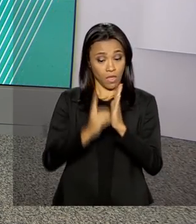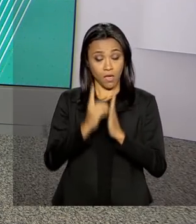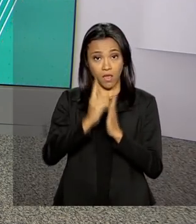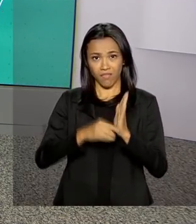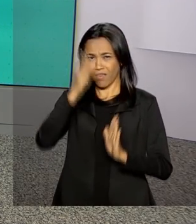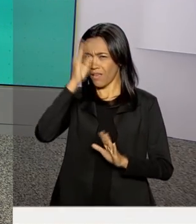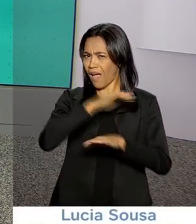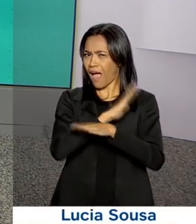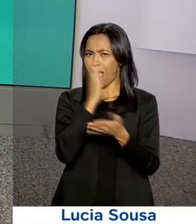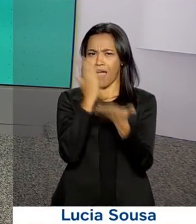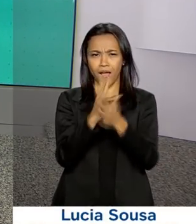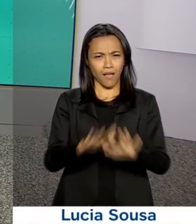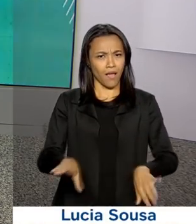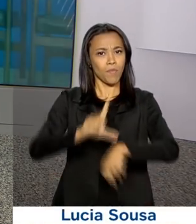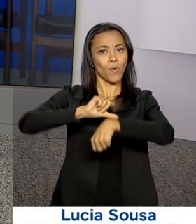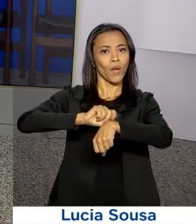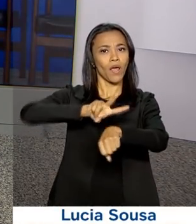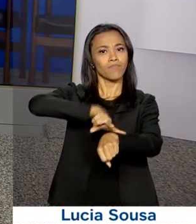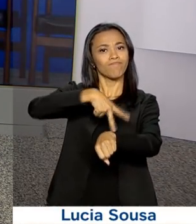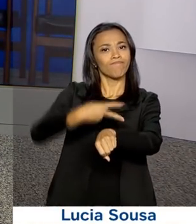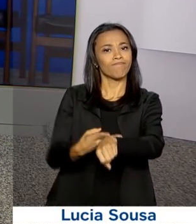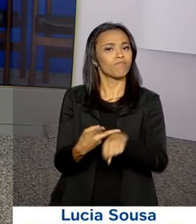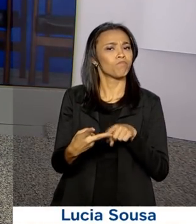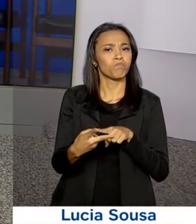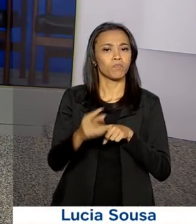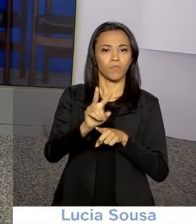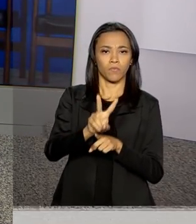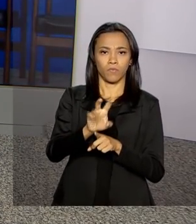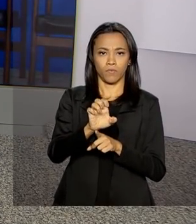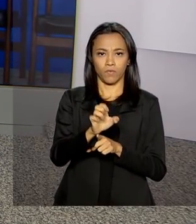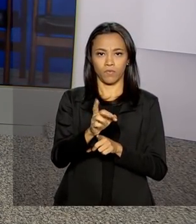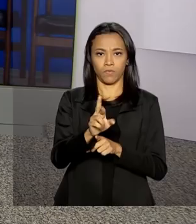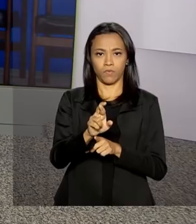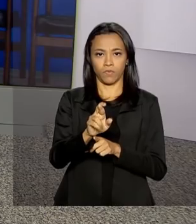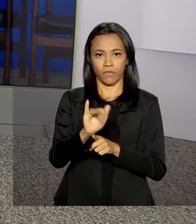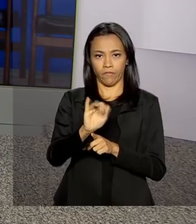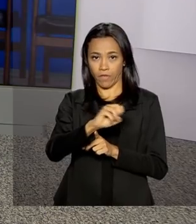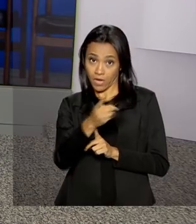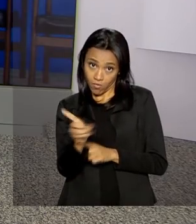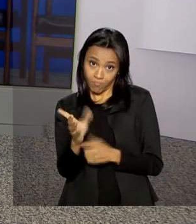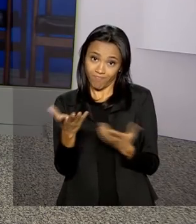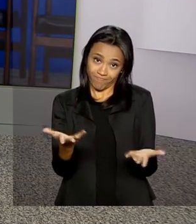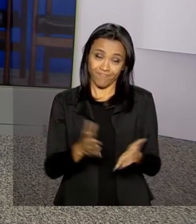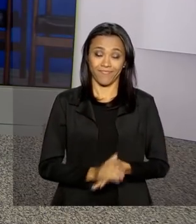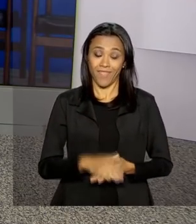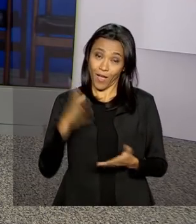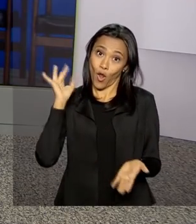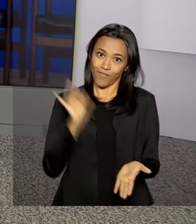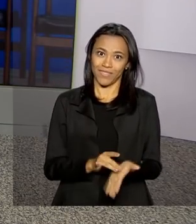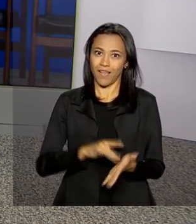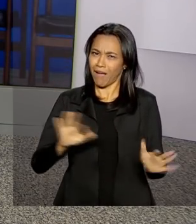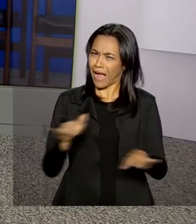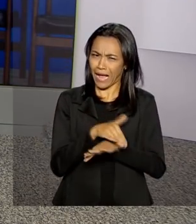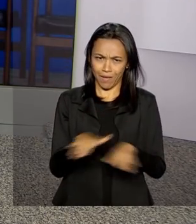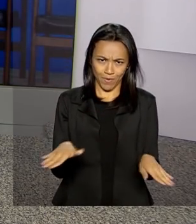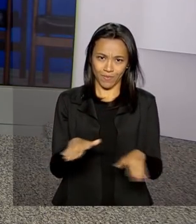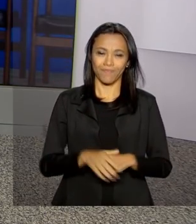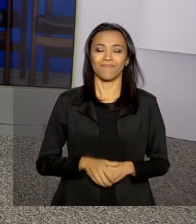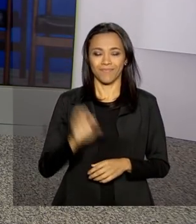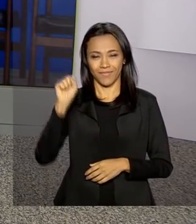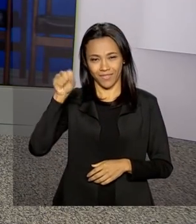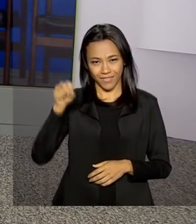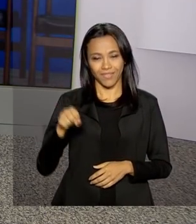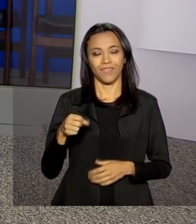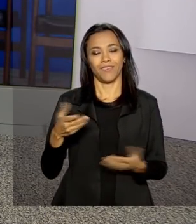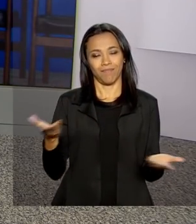verão. Nós vamos até o Palácio do Planalto conversar com a repórter Luana Karen. Oi Luana, agora é oficial então? Agora é